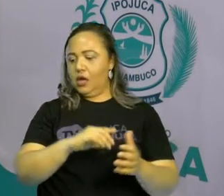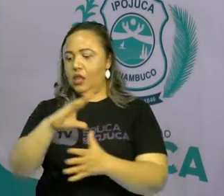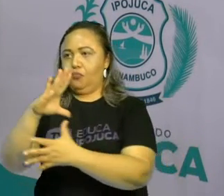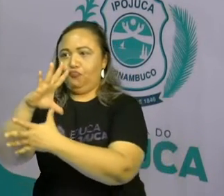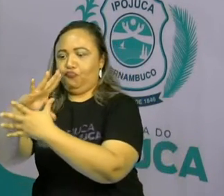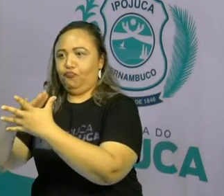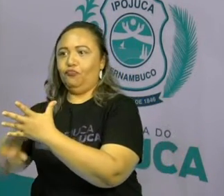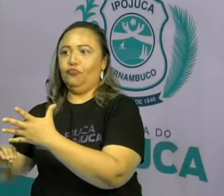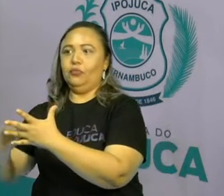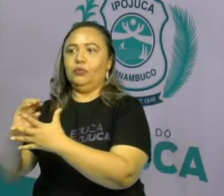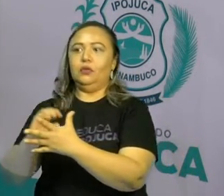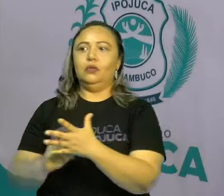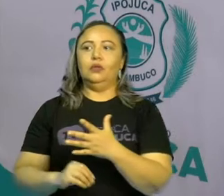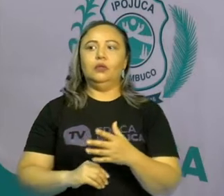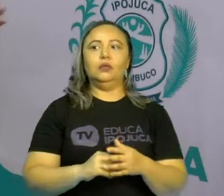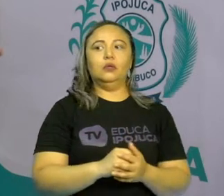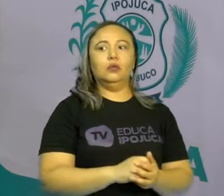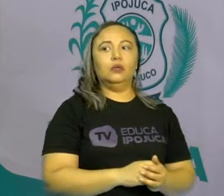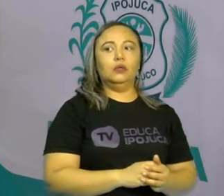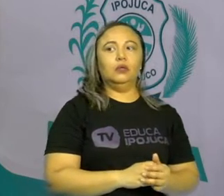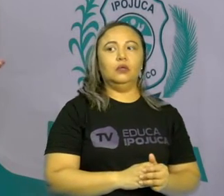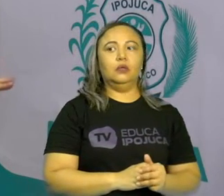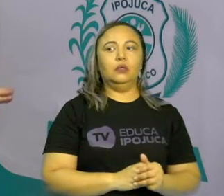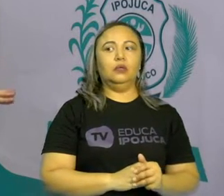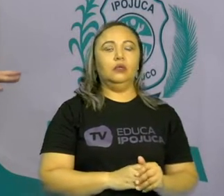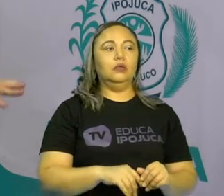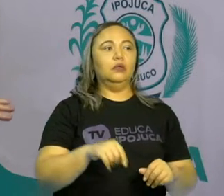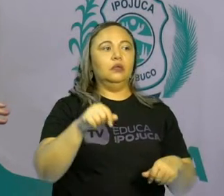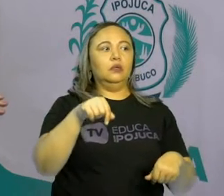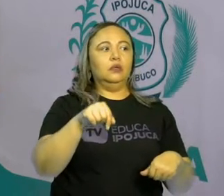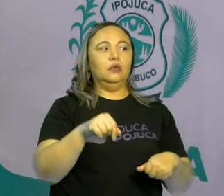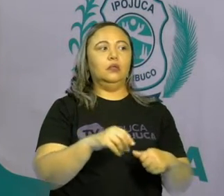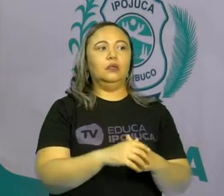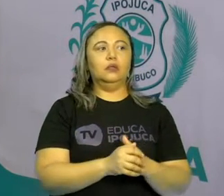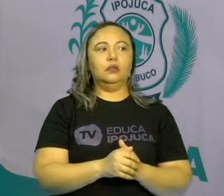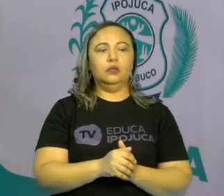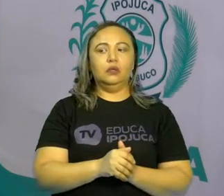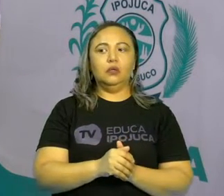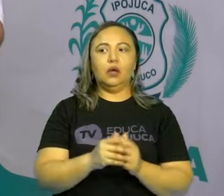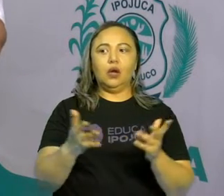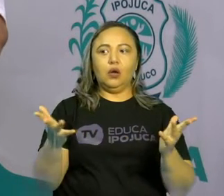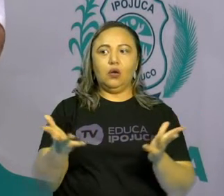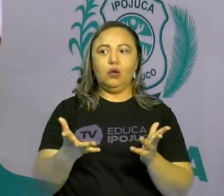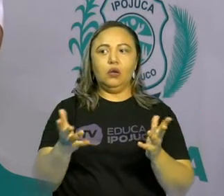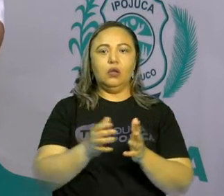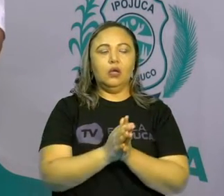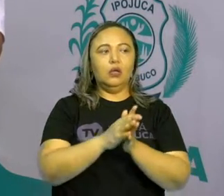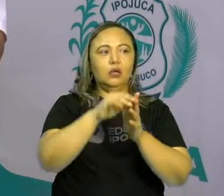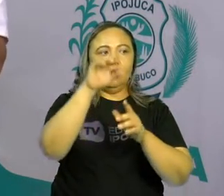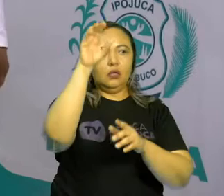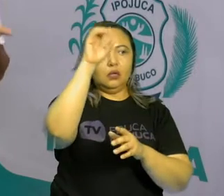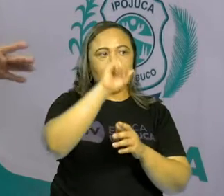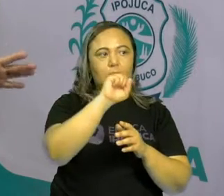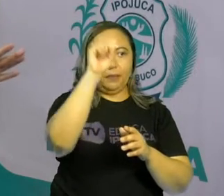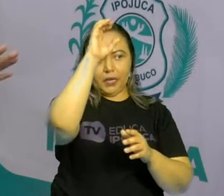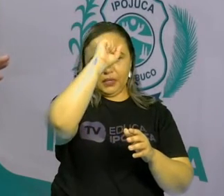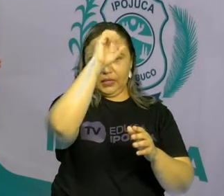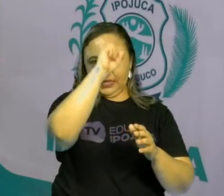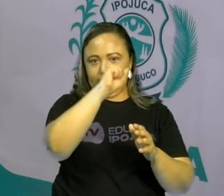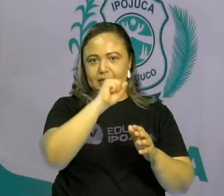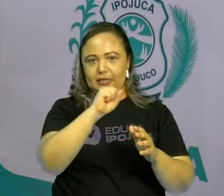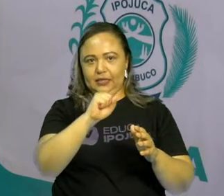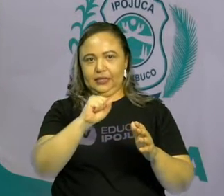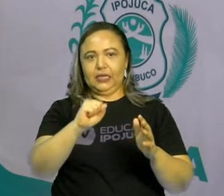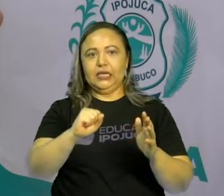eu lembro que o meu pai falou que a minha avó era de descendência indígena. Olha que coisa eu descobri sobre mim, sobre a minha